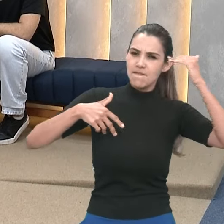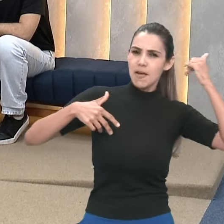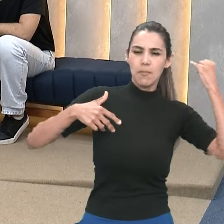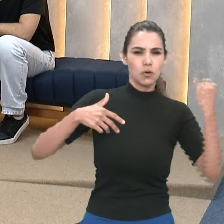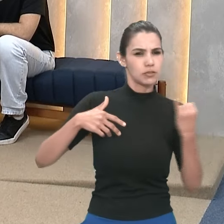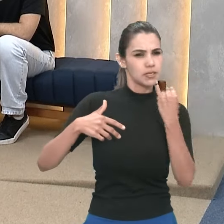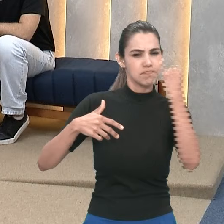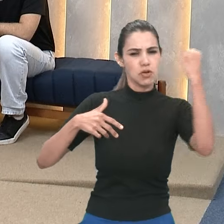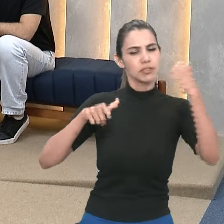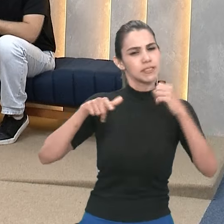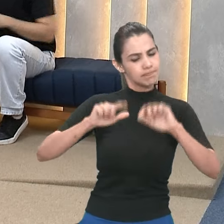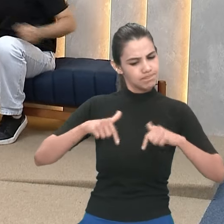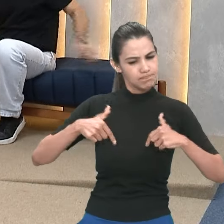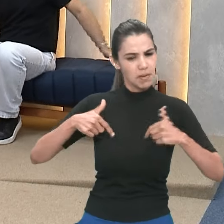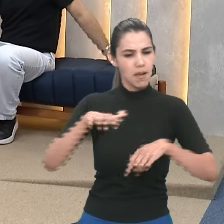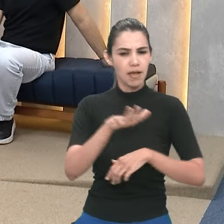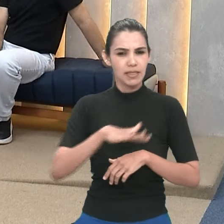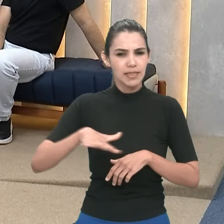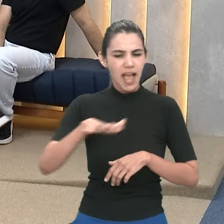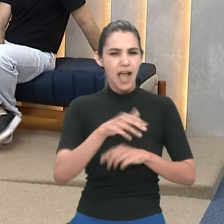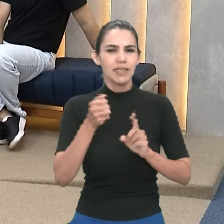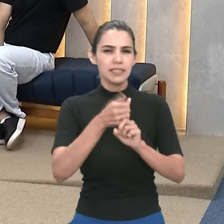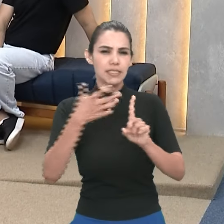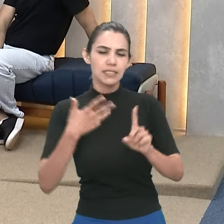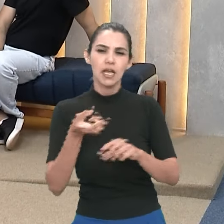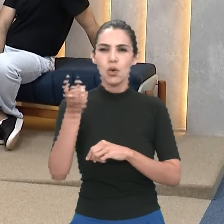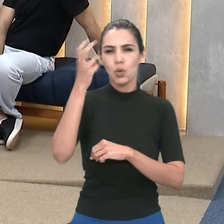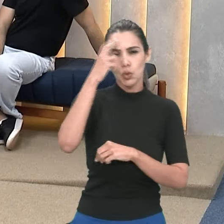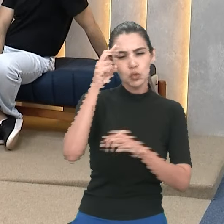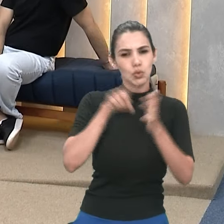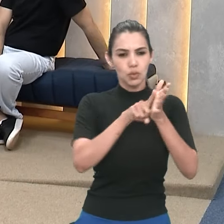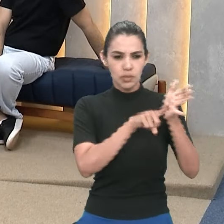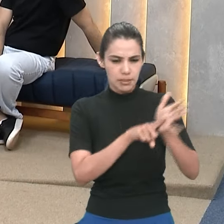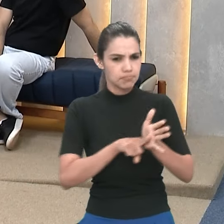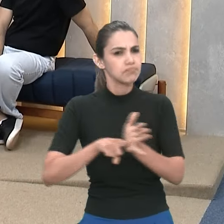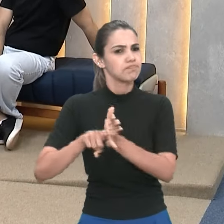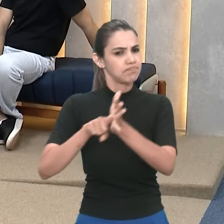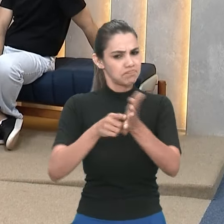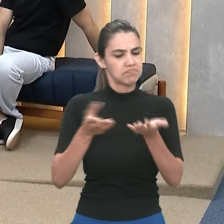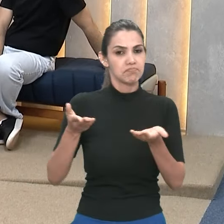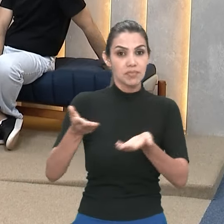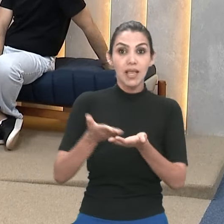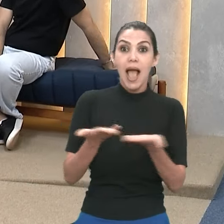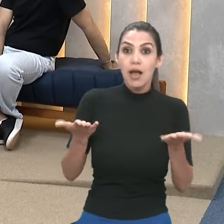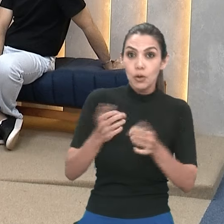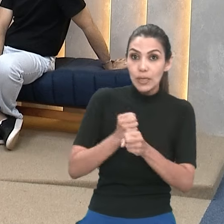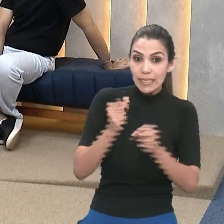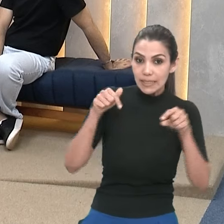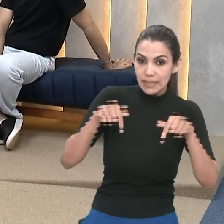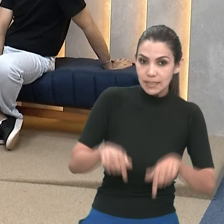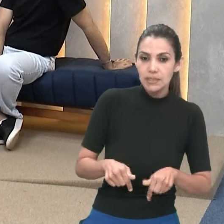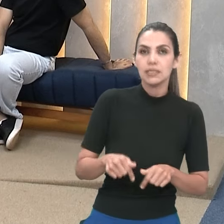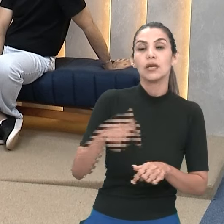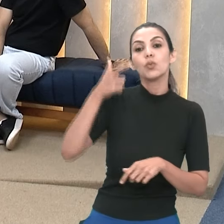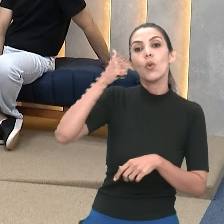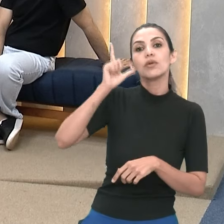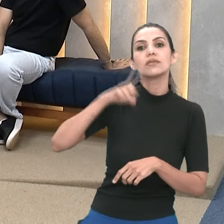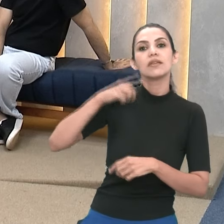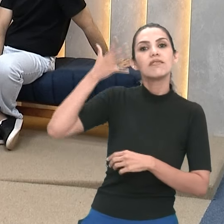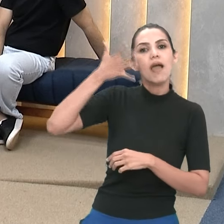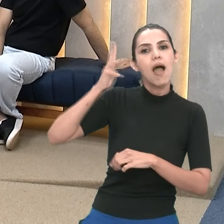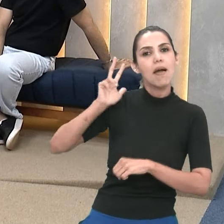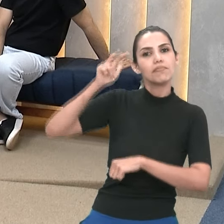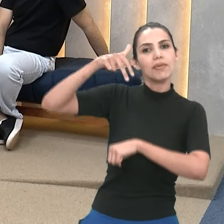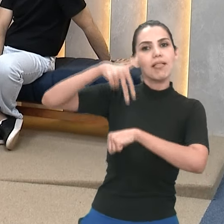ciência, na pesquisa e na inovação, na extensão e na cultura e de projeção nacional. Esse ano, por exemplo, nós tivemos ontem a palestra de